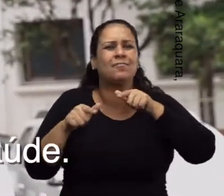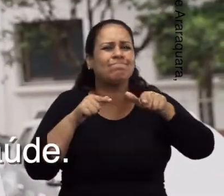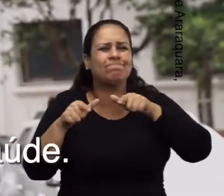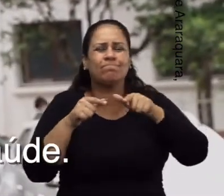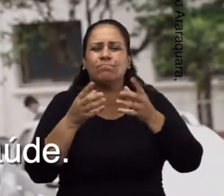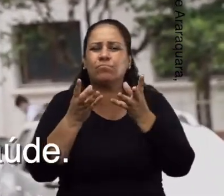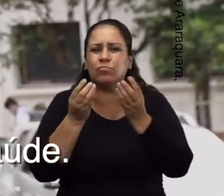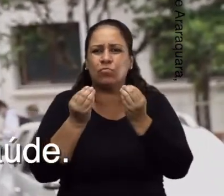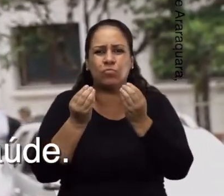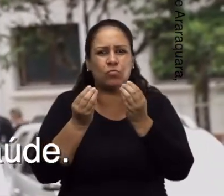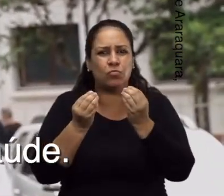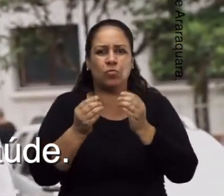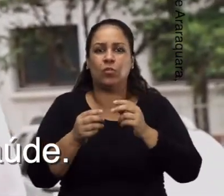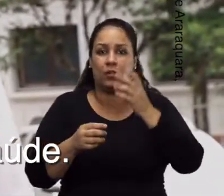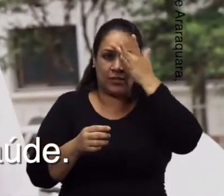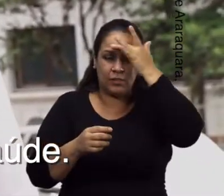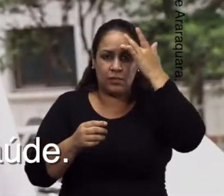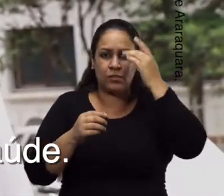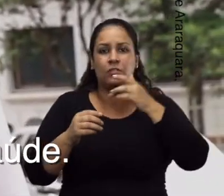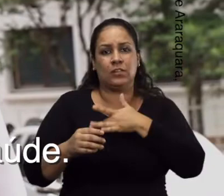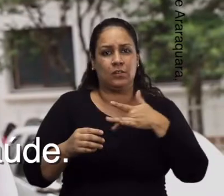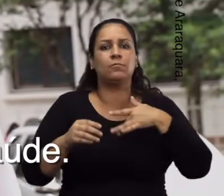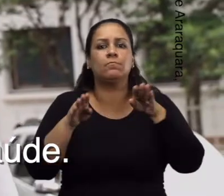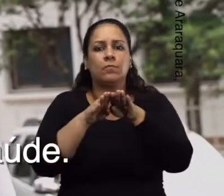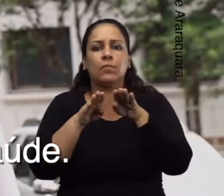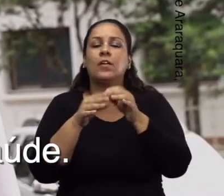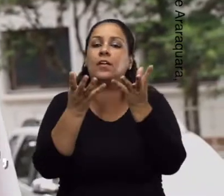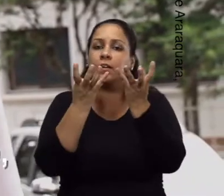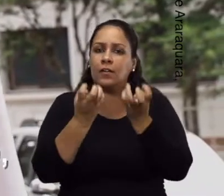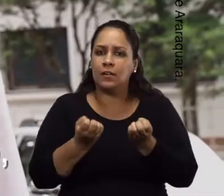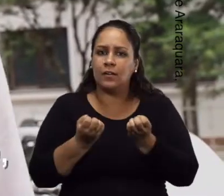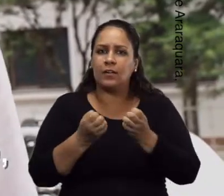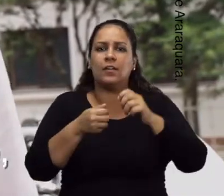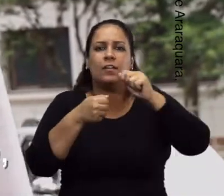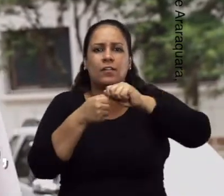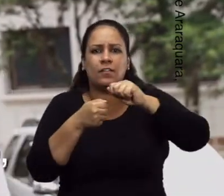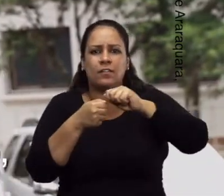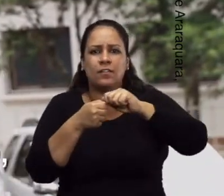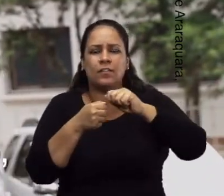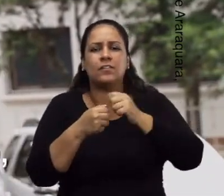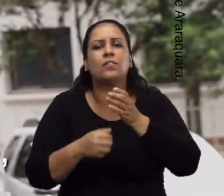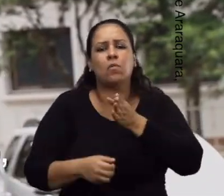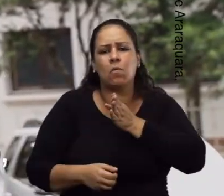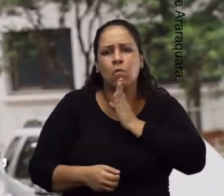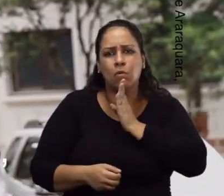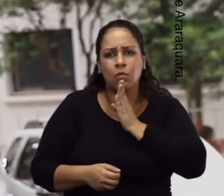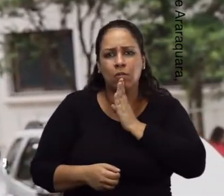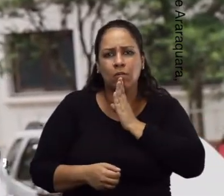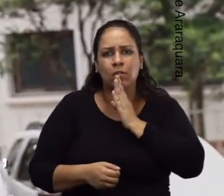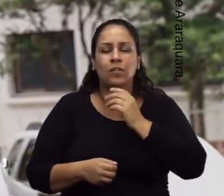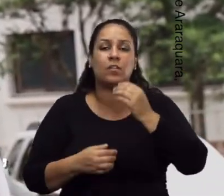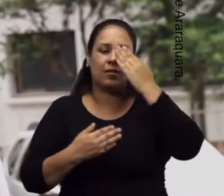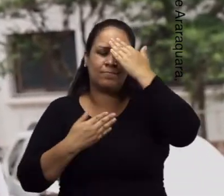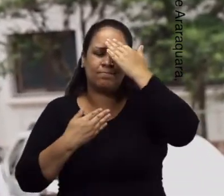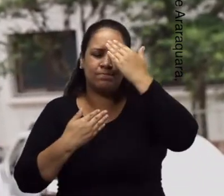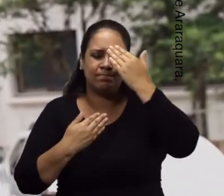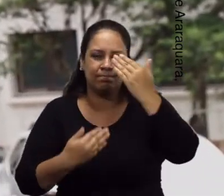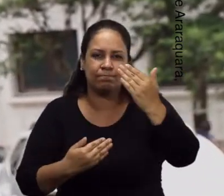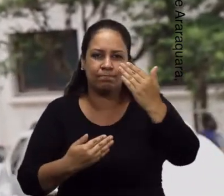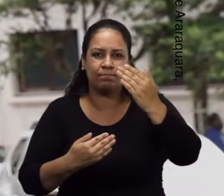e ao trabalho dos nossos funcionários da saúde. Quero aqui fazer o meu reconhecimento,